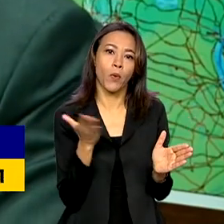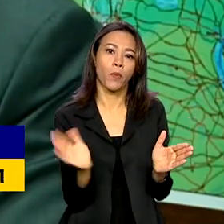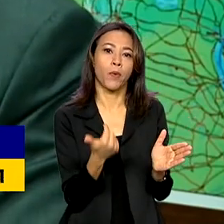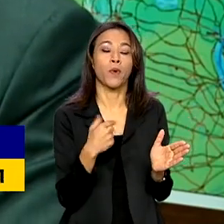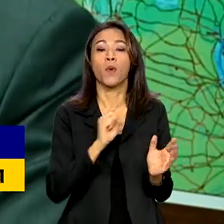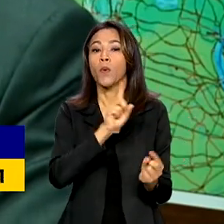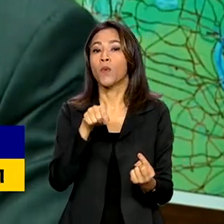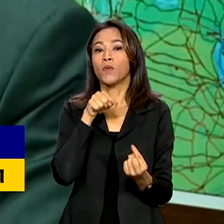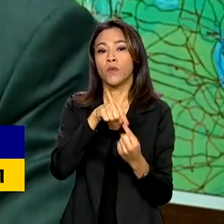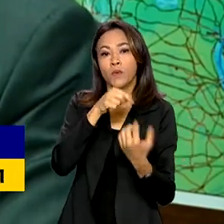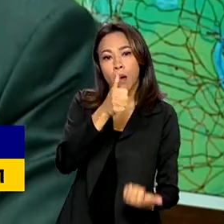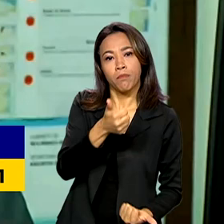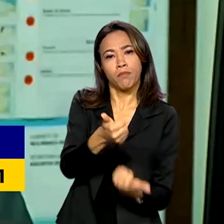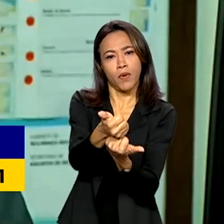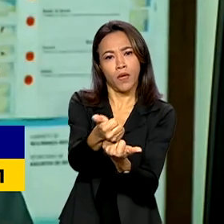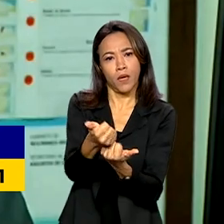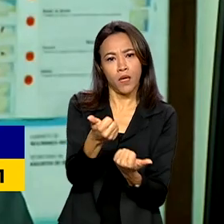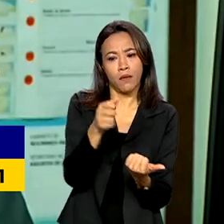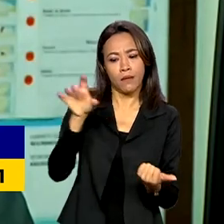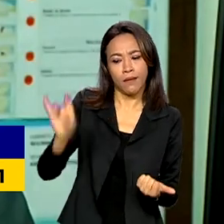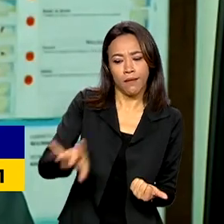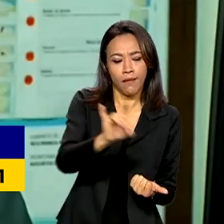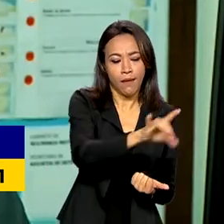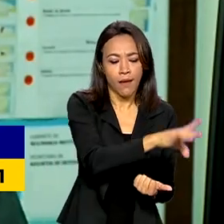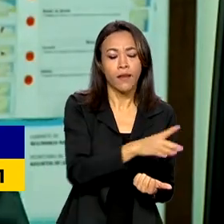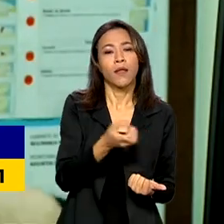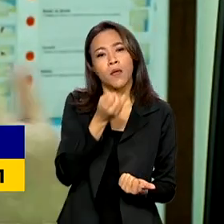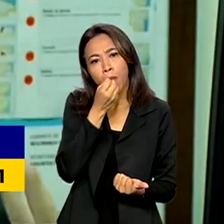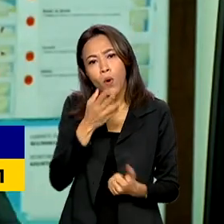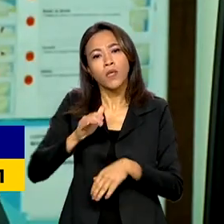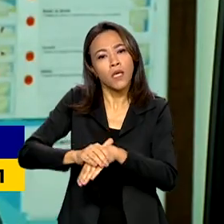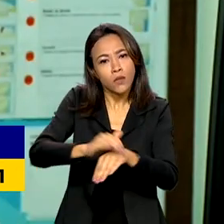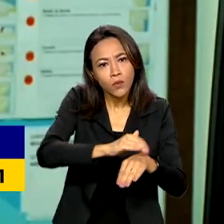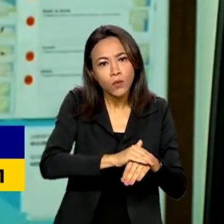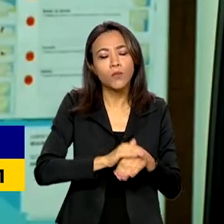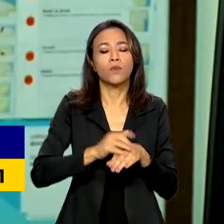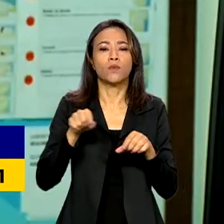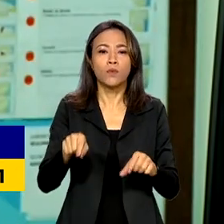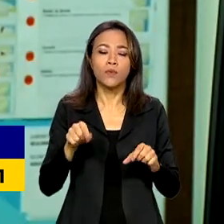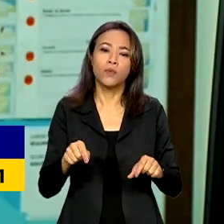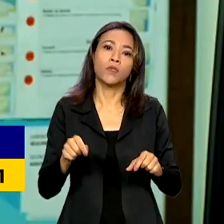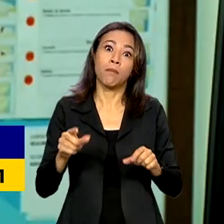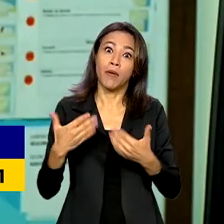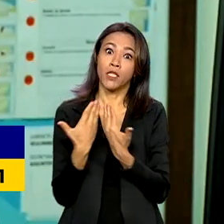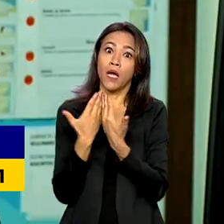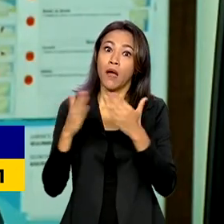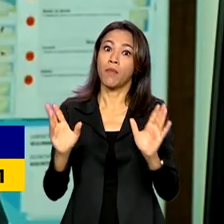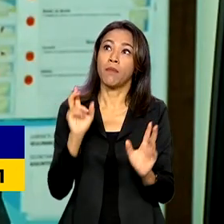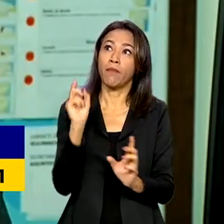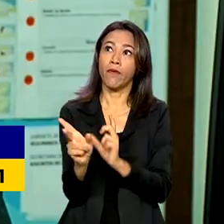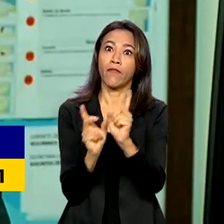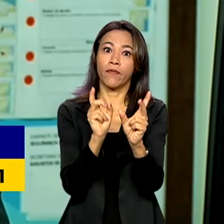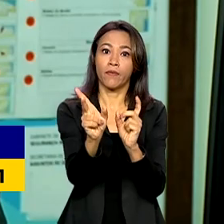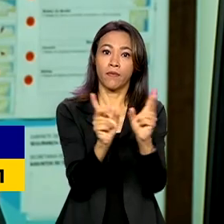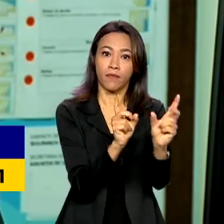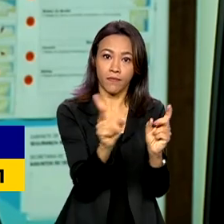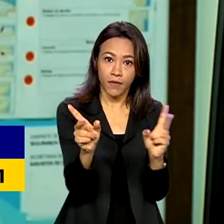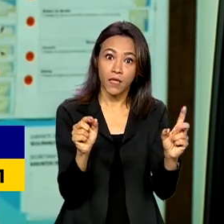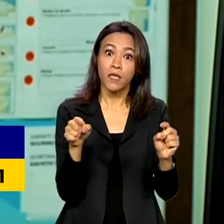do setor, as boas práticas para que nós possamos abrir os mercados mais exigentes, para que nós possamos